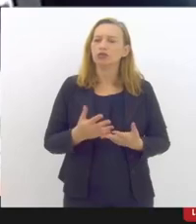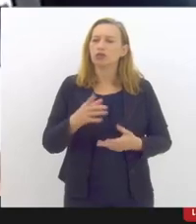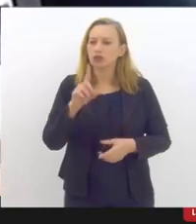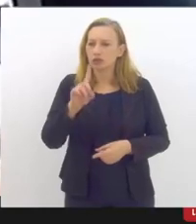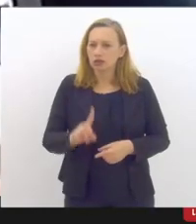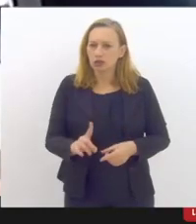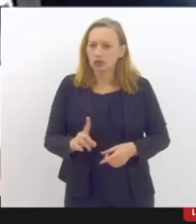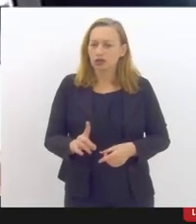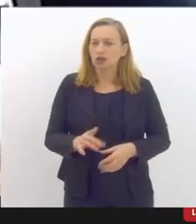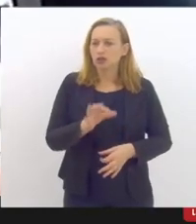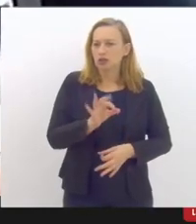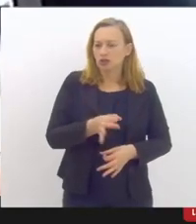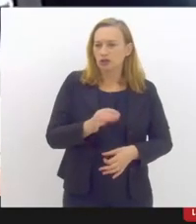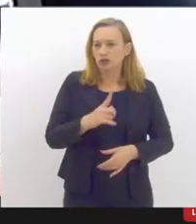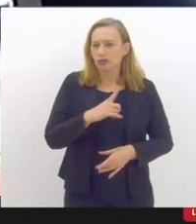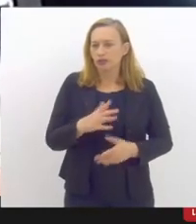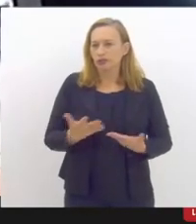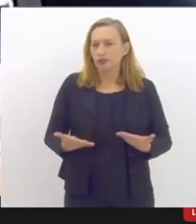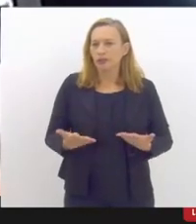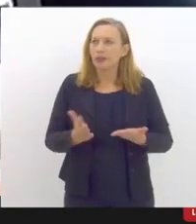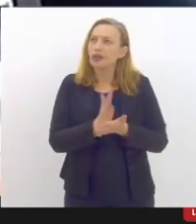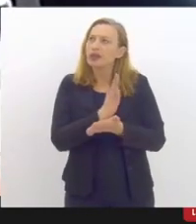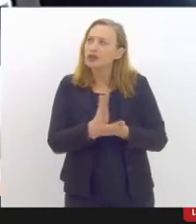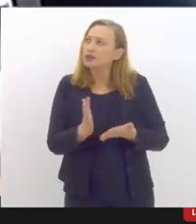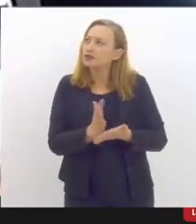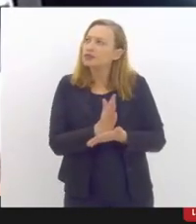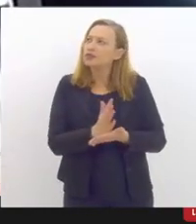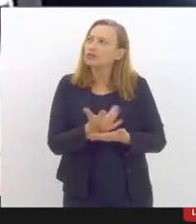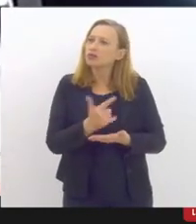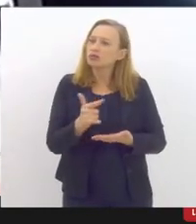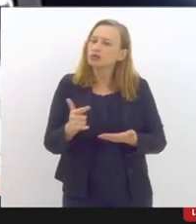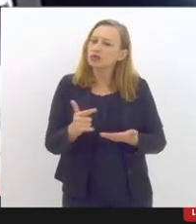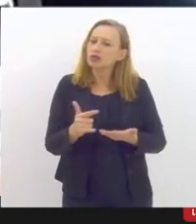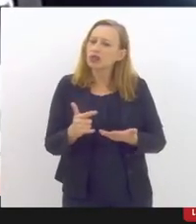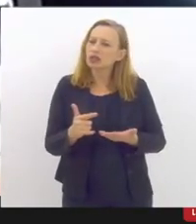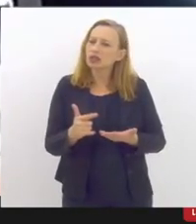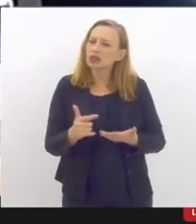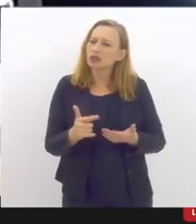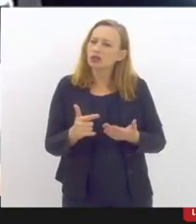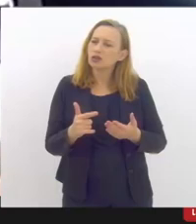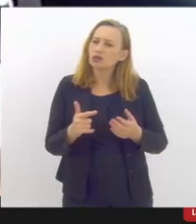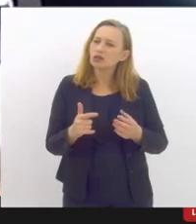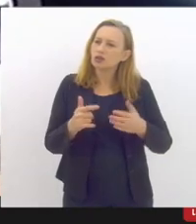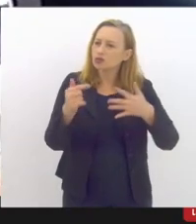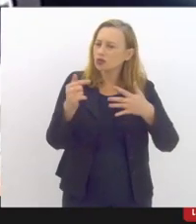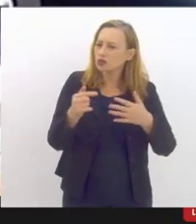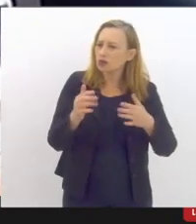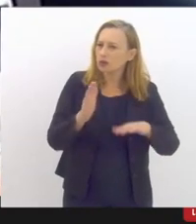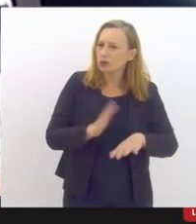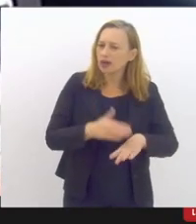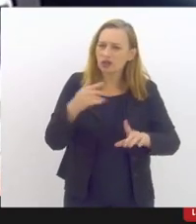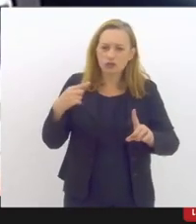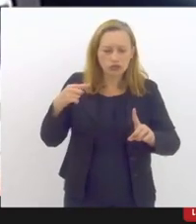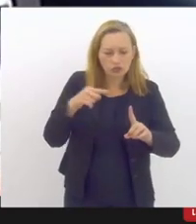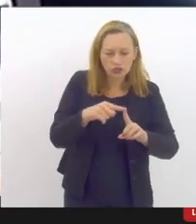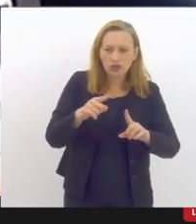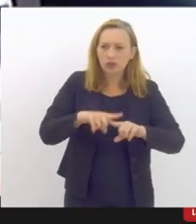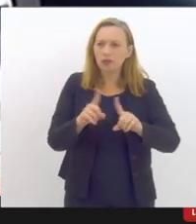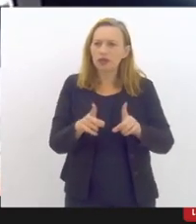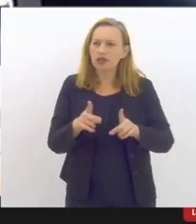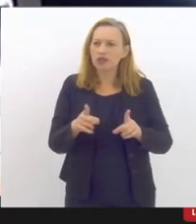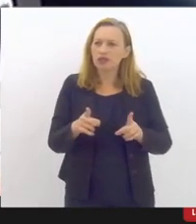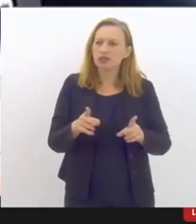direito. Talvez eu não tenha elementos para dizer mais objetivos, mas eu acho que essa perspectiva